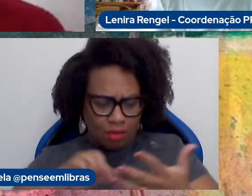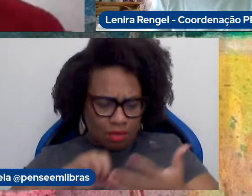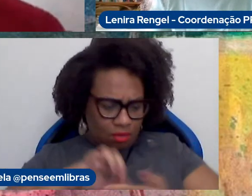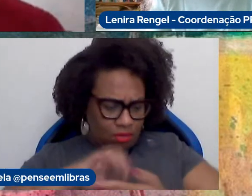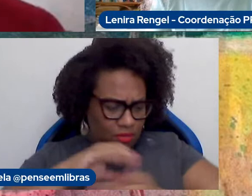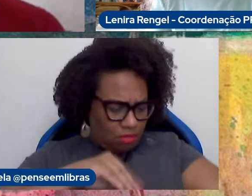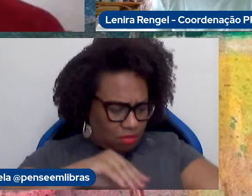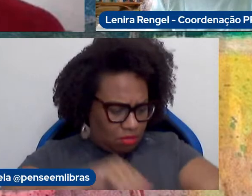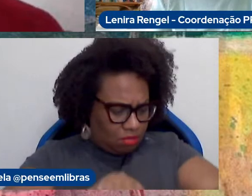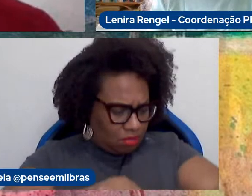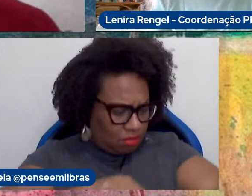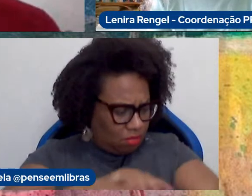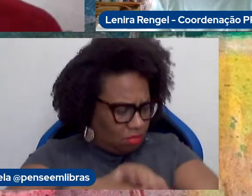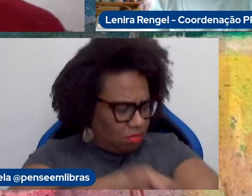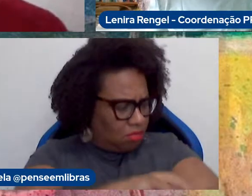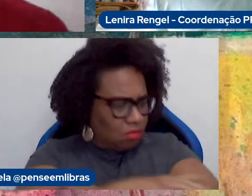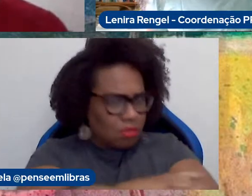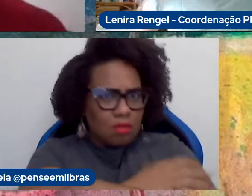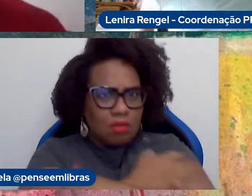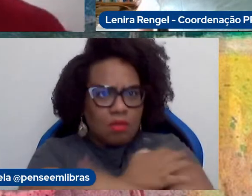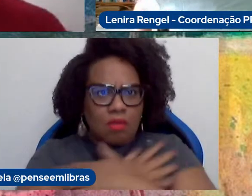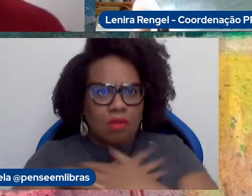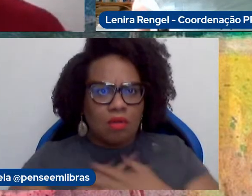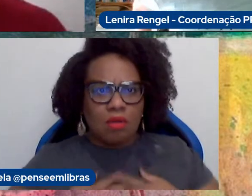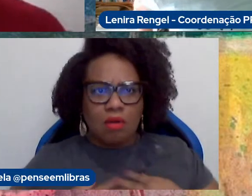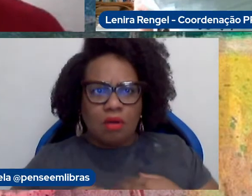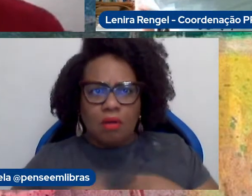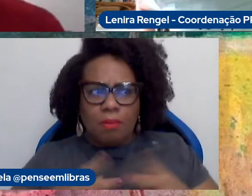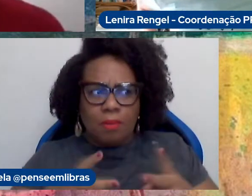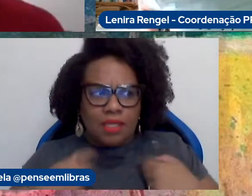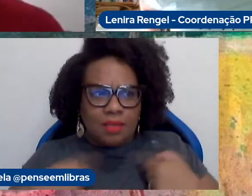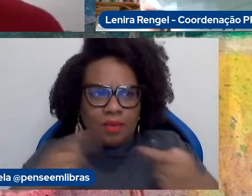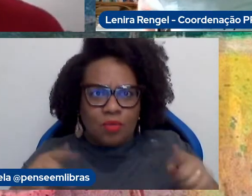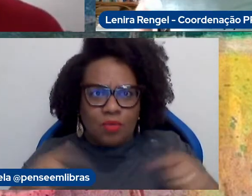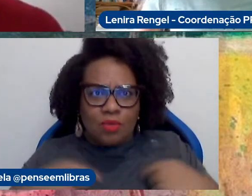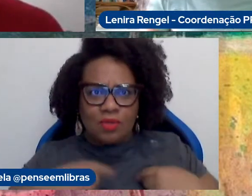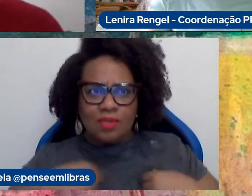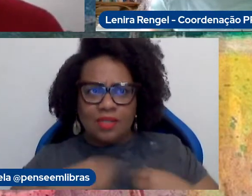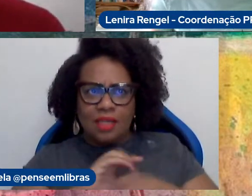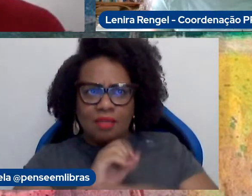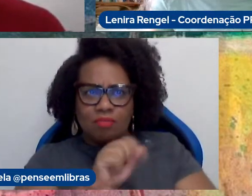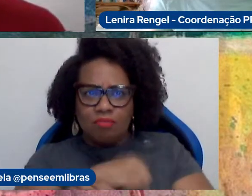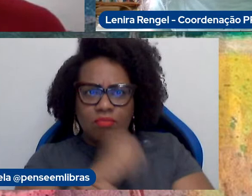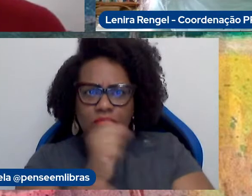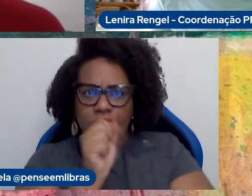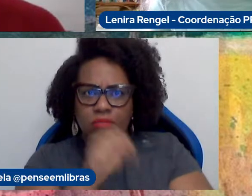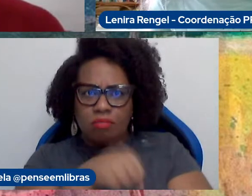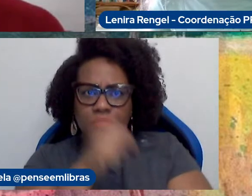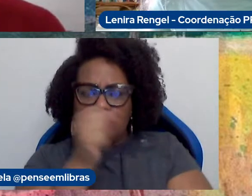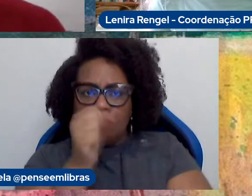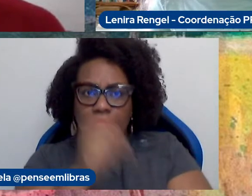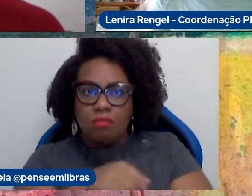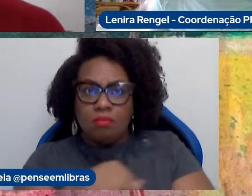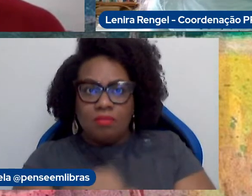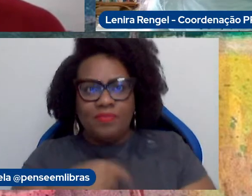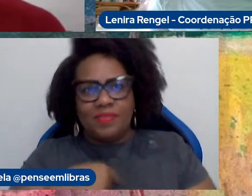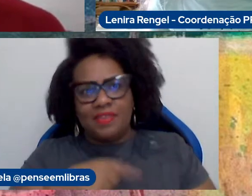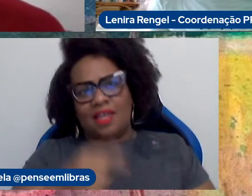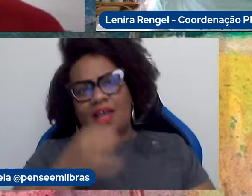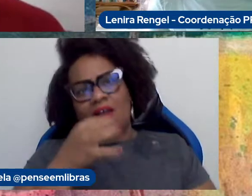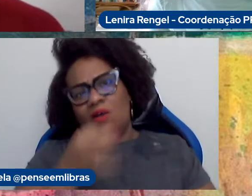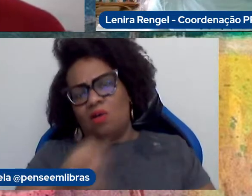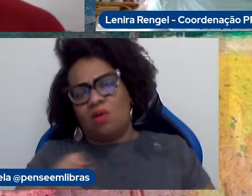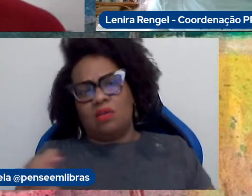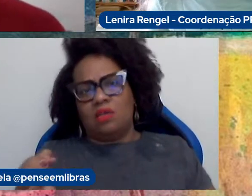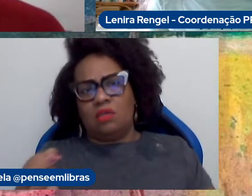como músico, começa a perceber que tais músculos existem ou tais articulações quando elas começam a doer. Isso é horrível. Então, essa não é uma